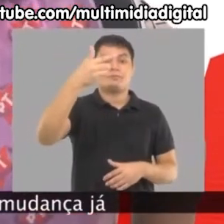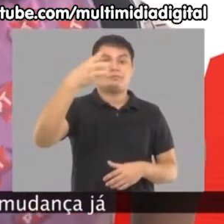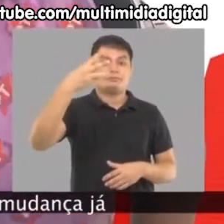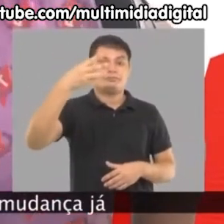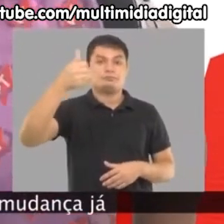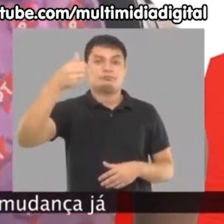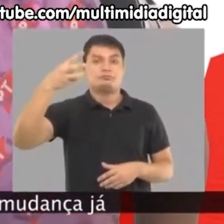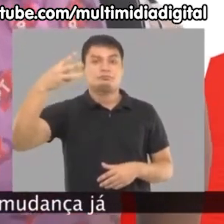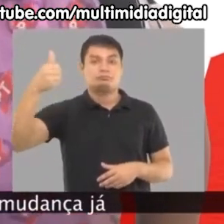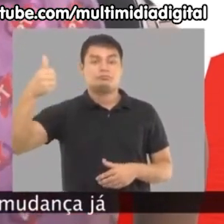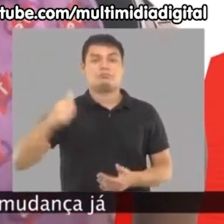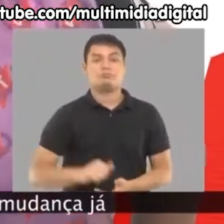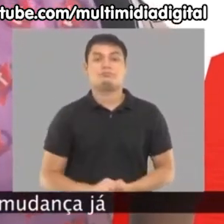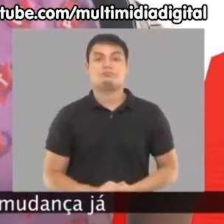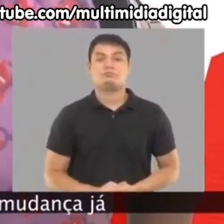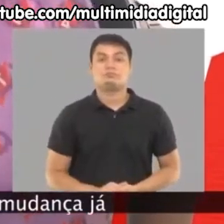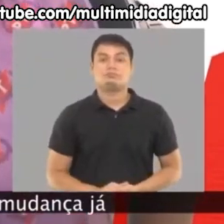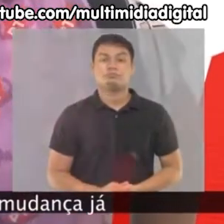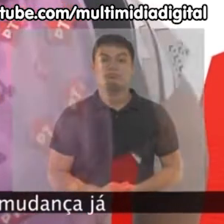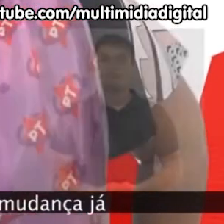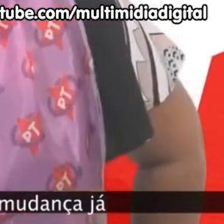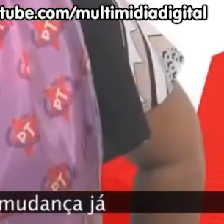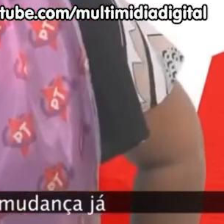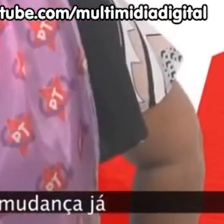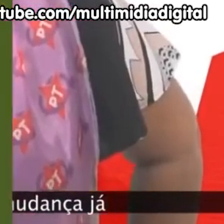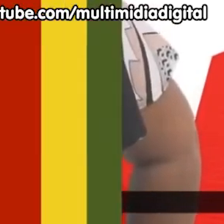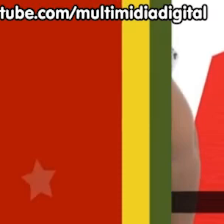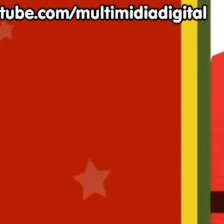13131. 13131, mudança já!